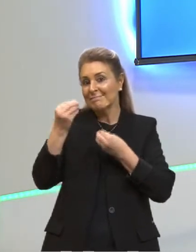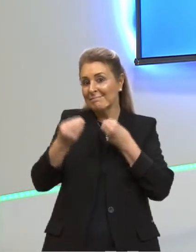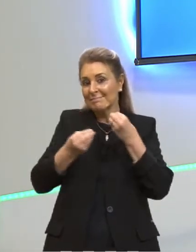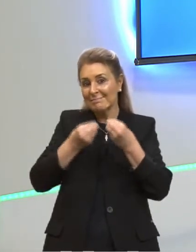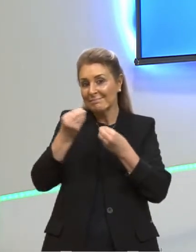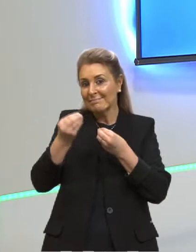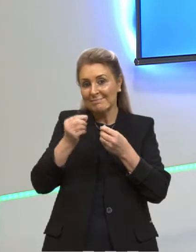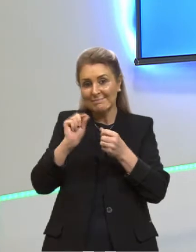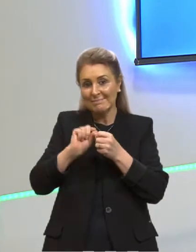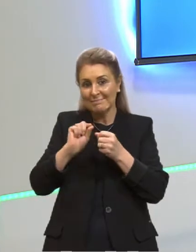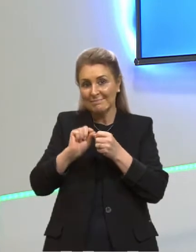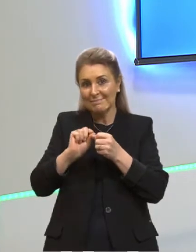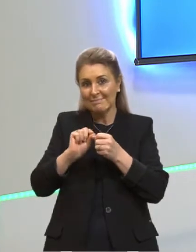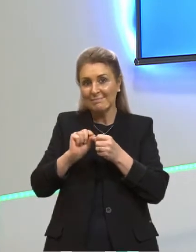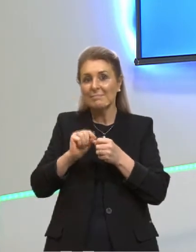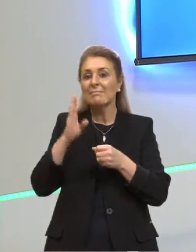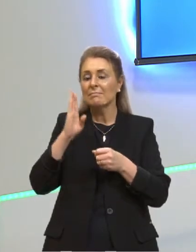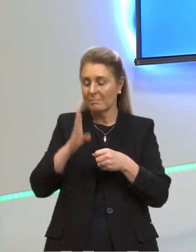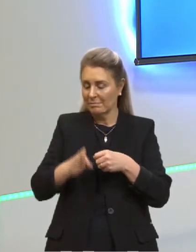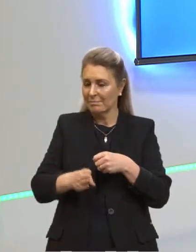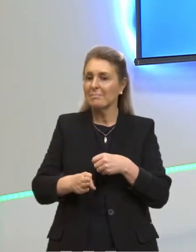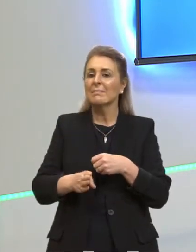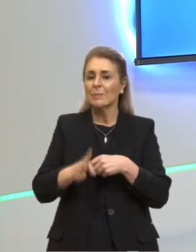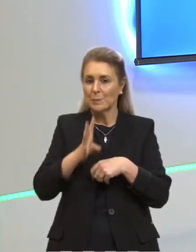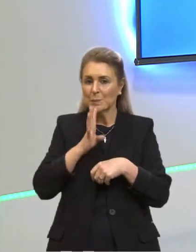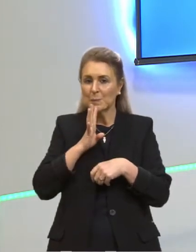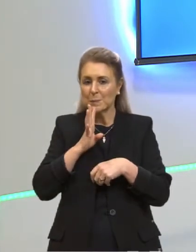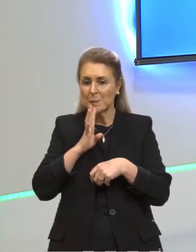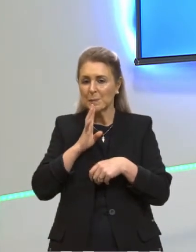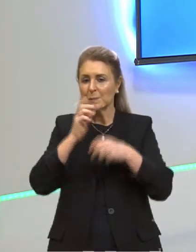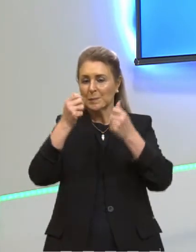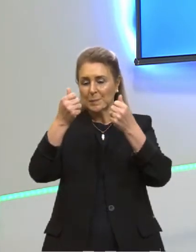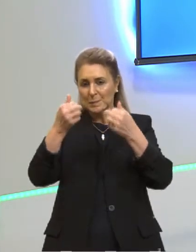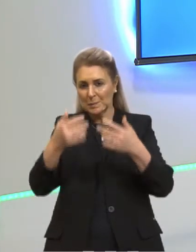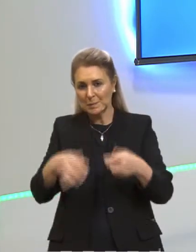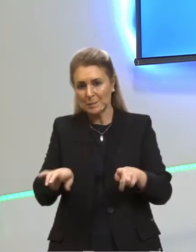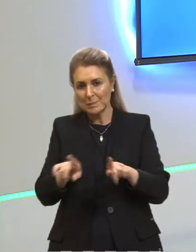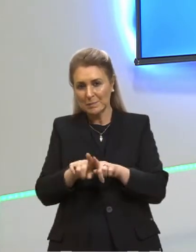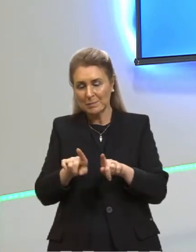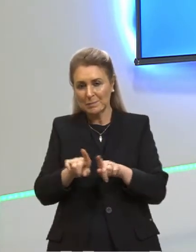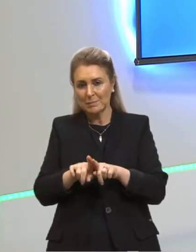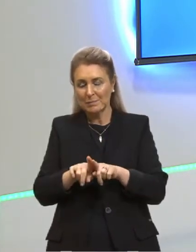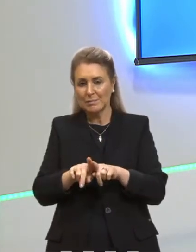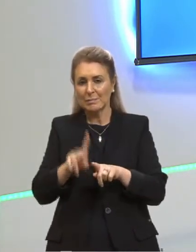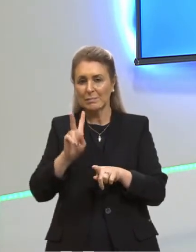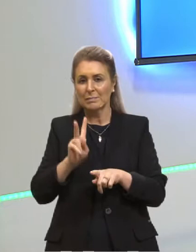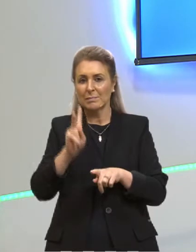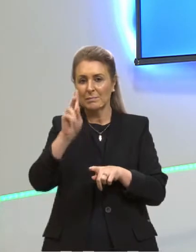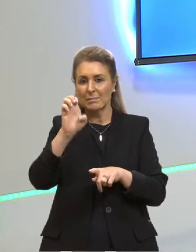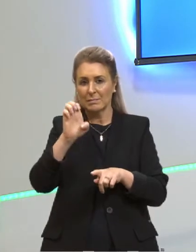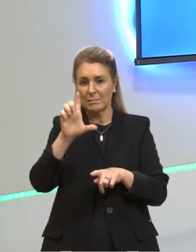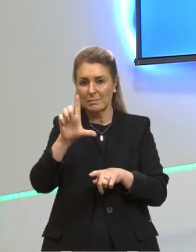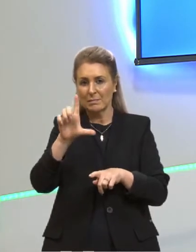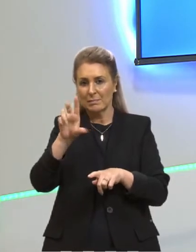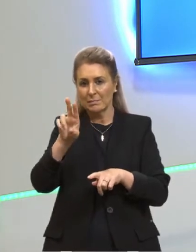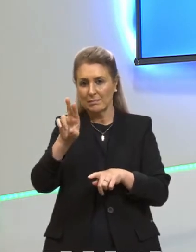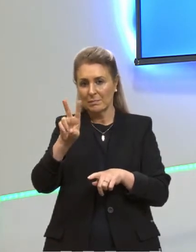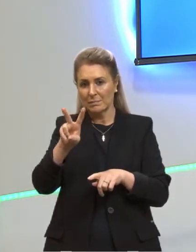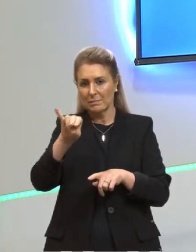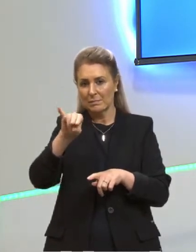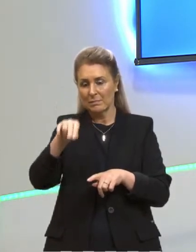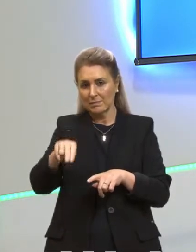isso. Nós já vimos que o Kelvin, o Lord Kelvin, ele disse que a física